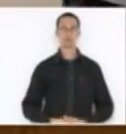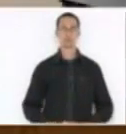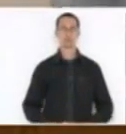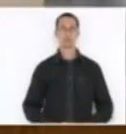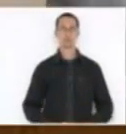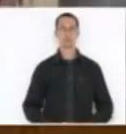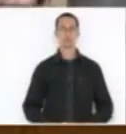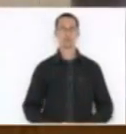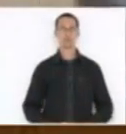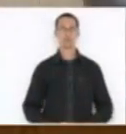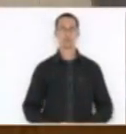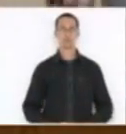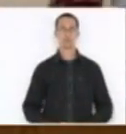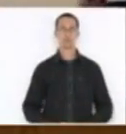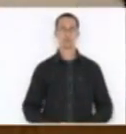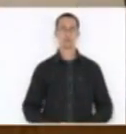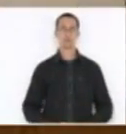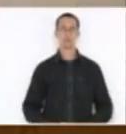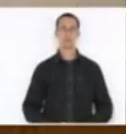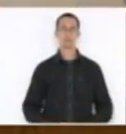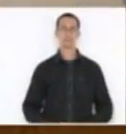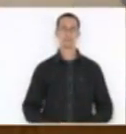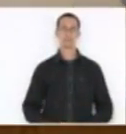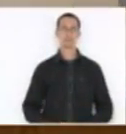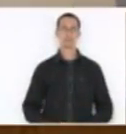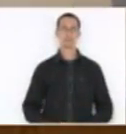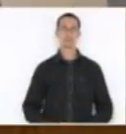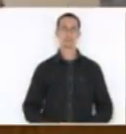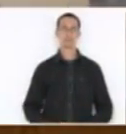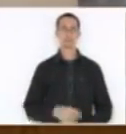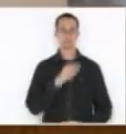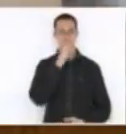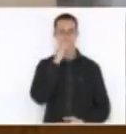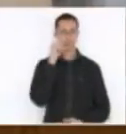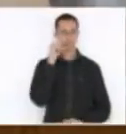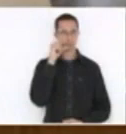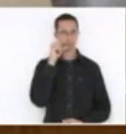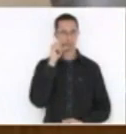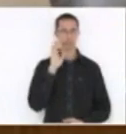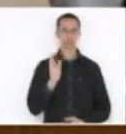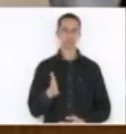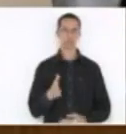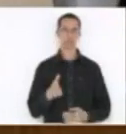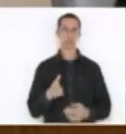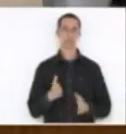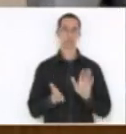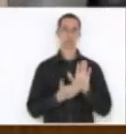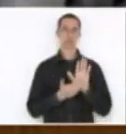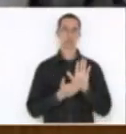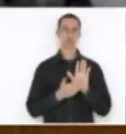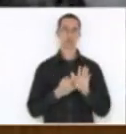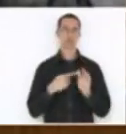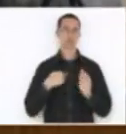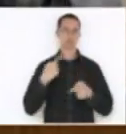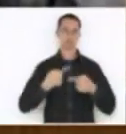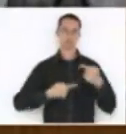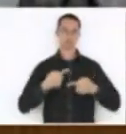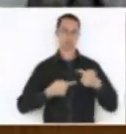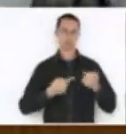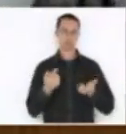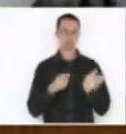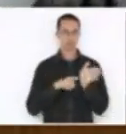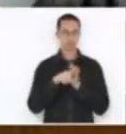O deputado Amin, o deputado Dilceu e Dresch fez uma proposição, obviamente que eu não ia colocar em discussão sem a consulta a vossa